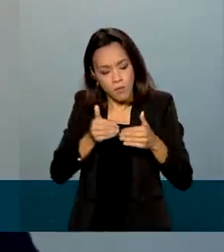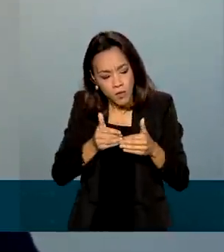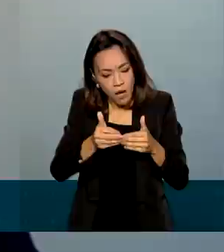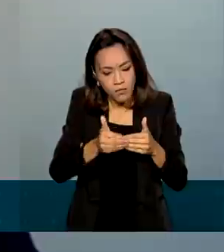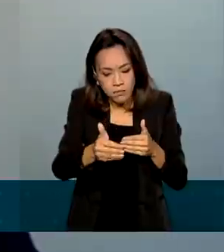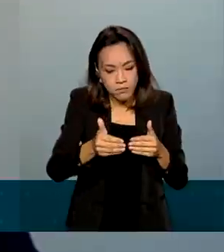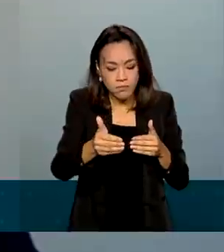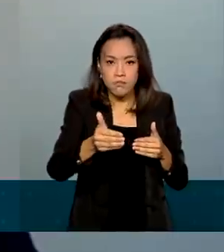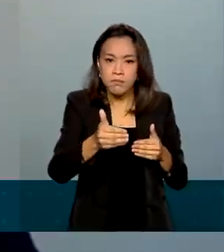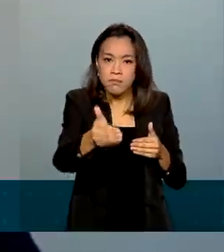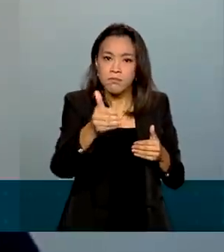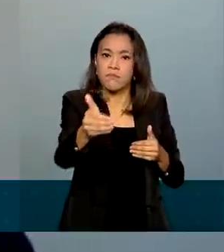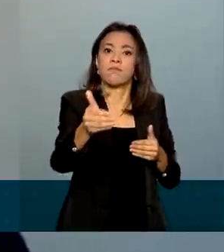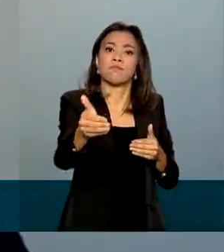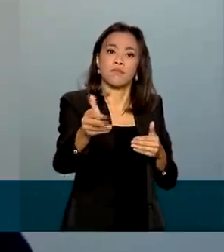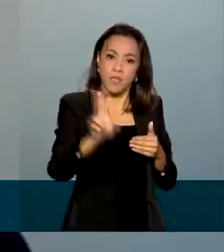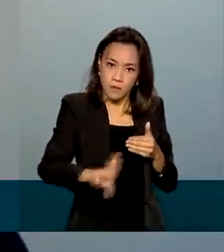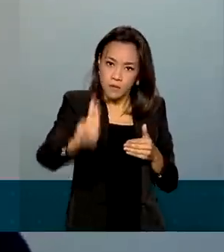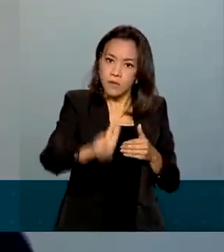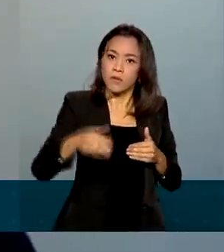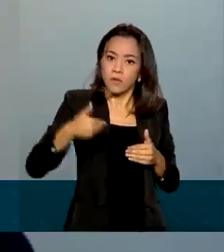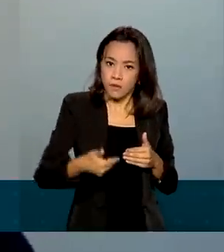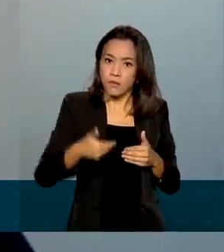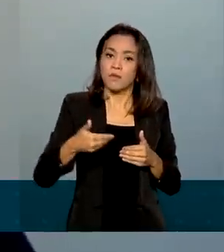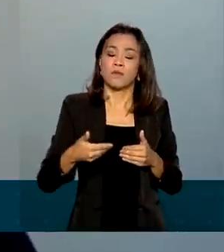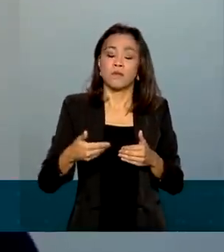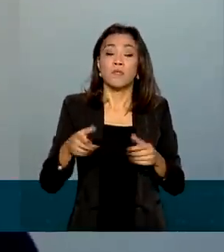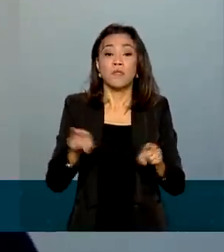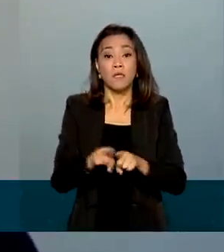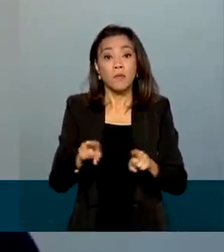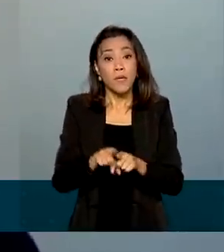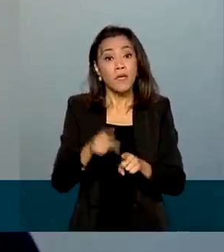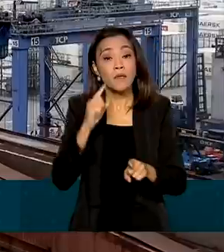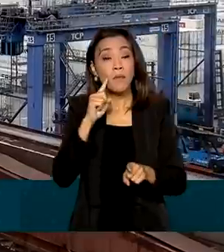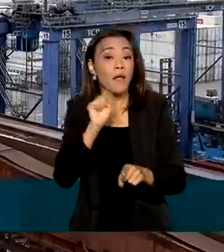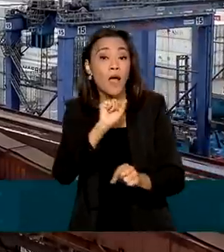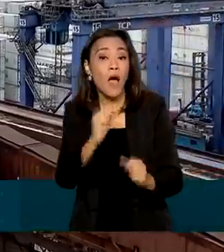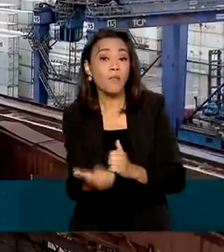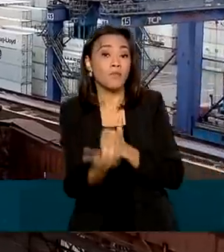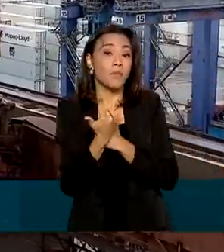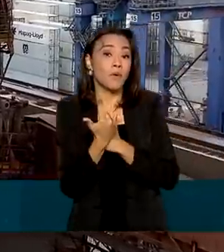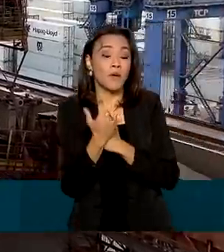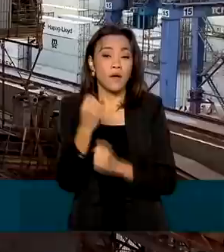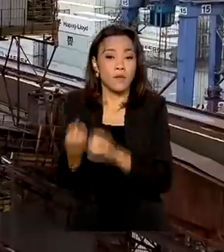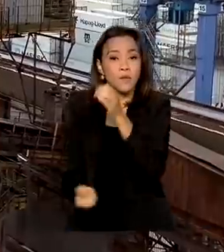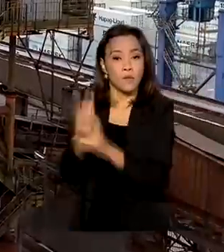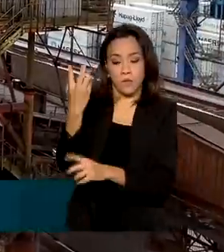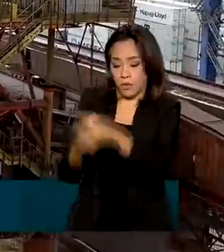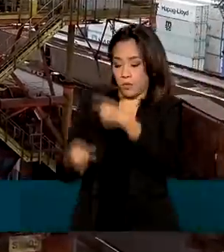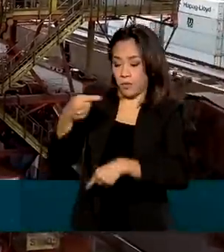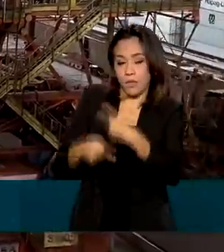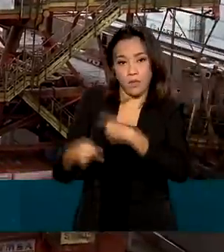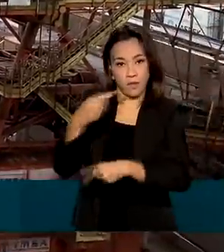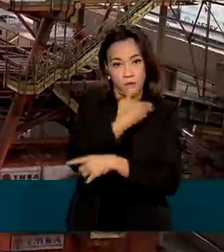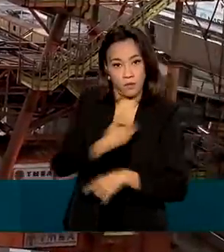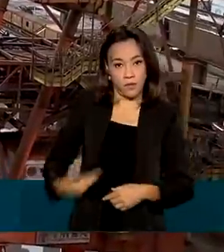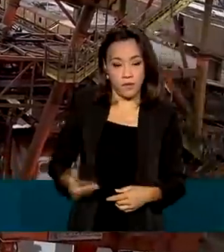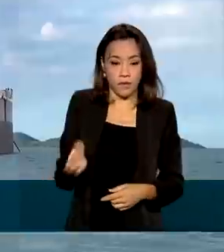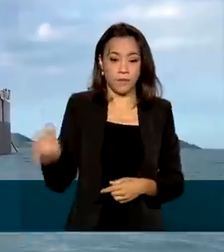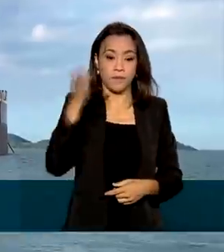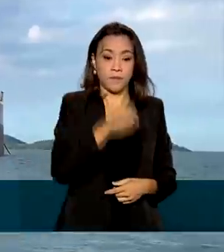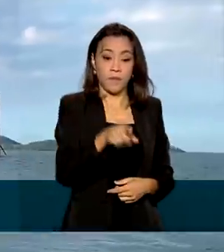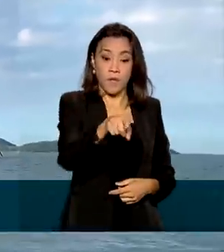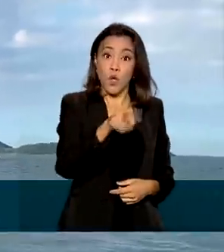diferentes modalidades de transporte e subsidiar políticas públicas. Pelo estudo, o corredor hidroviário do norte